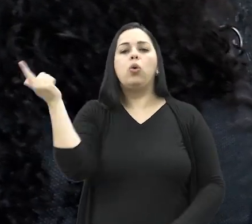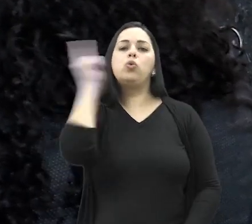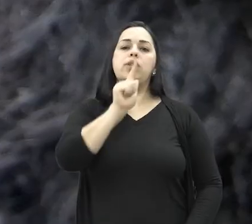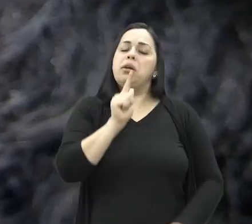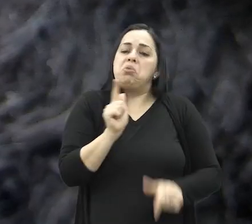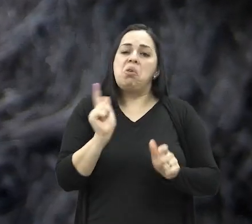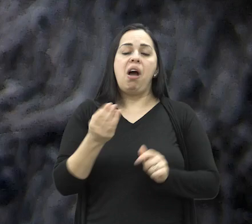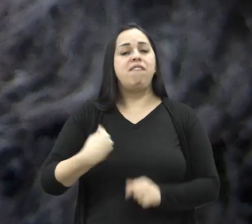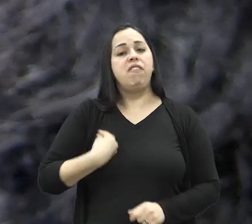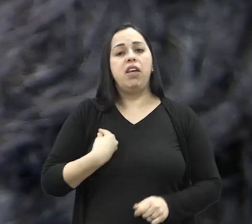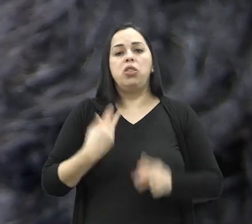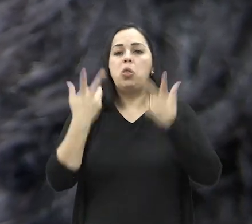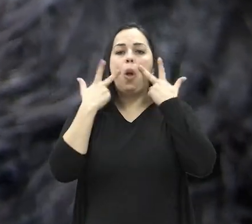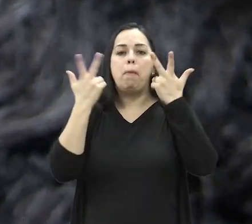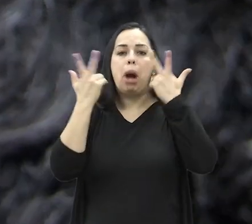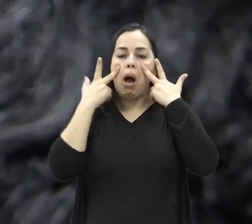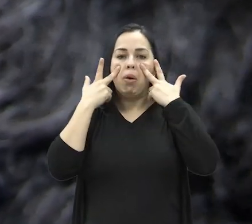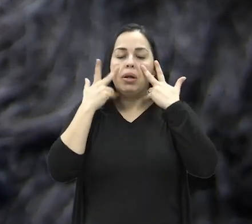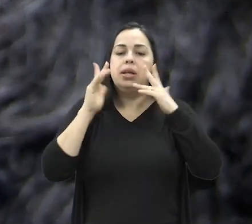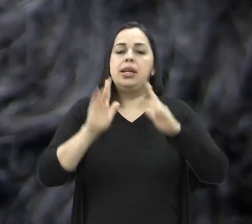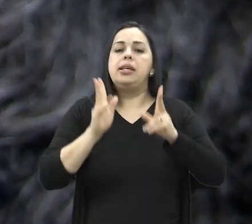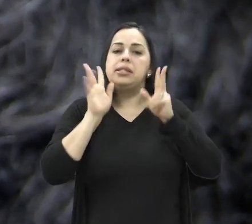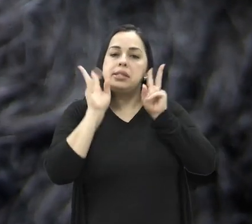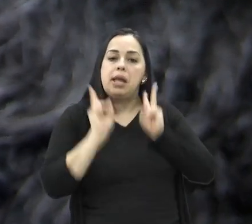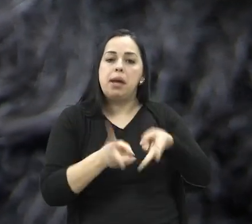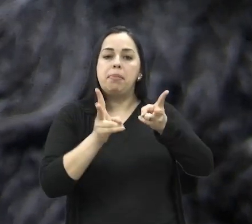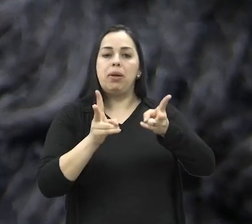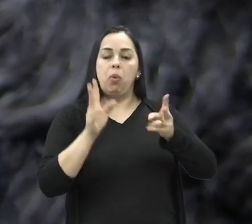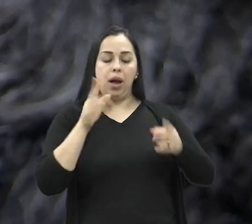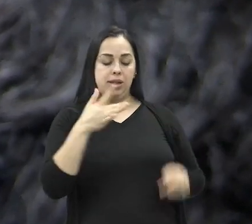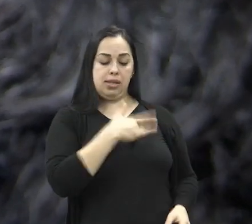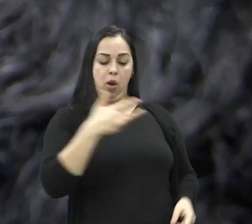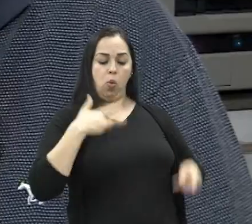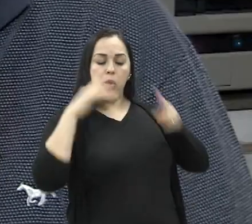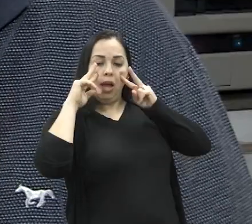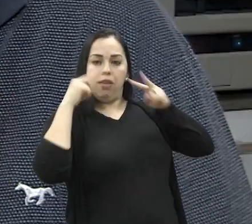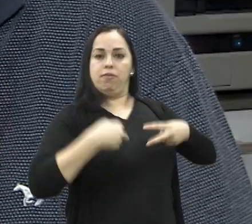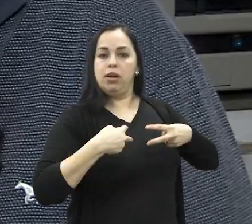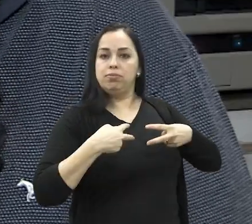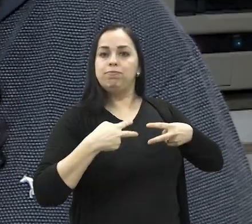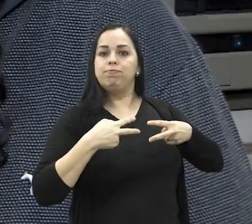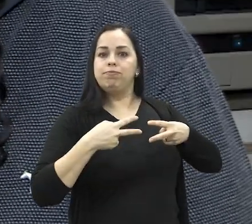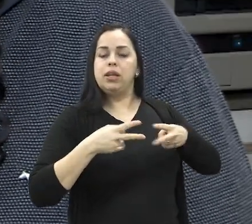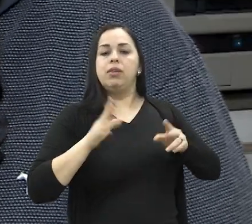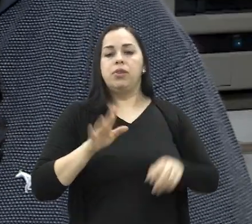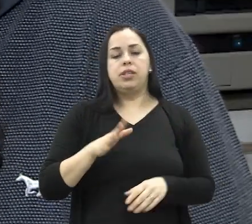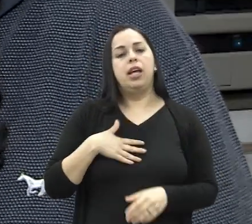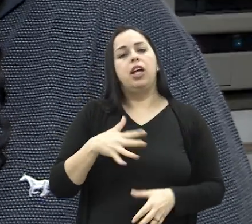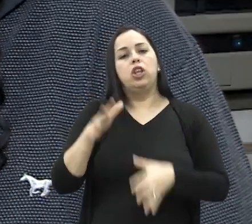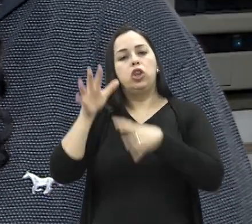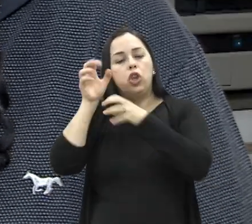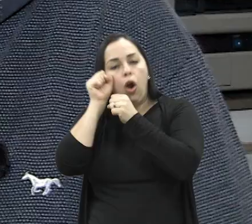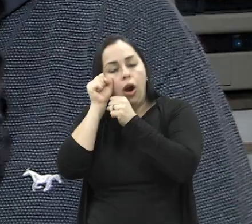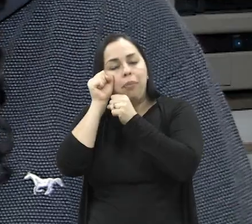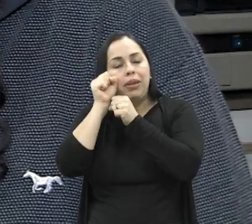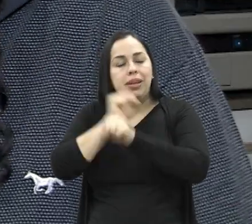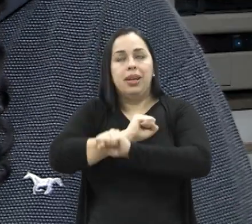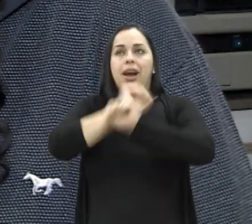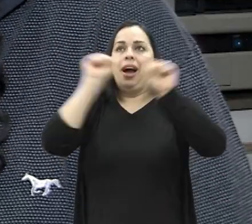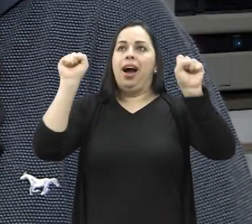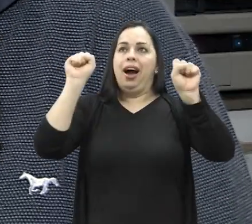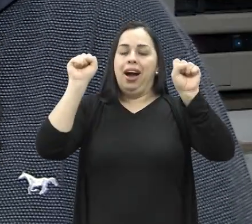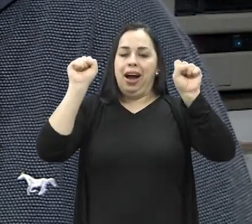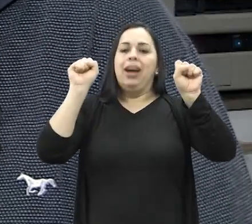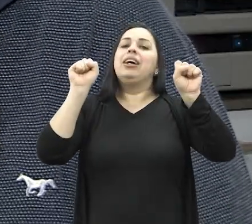Aníbal aprendeu a conviver com a condição e hoje reforça a atenção com a saúde. Você levanta e dorme sabendo que você é um